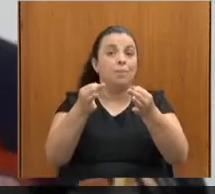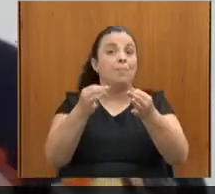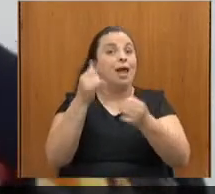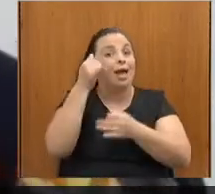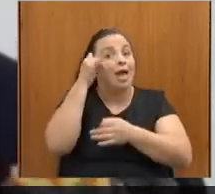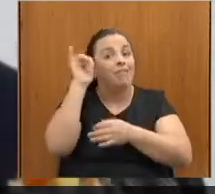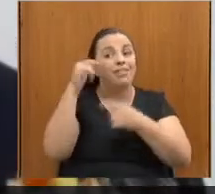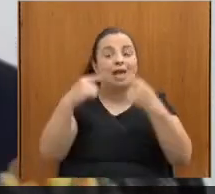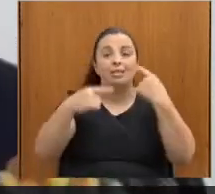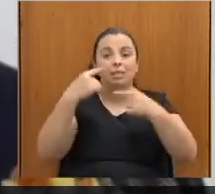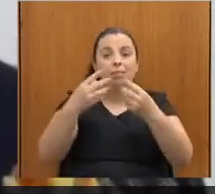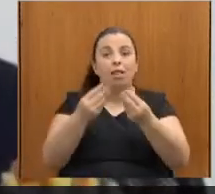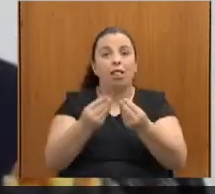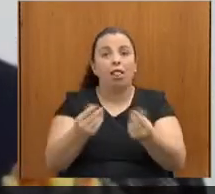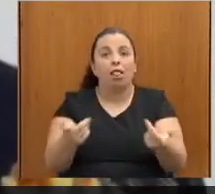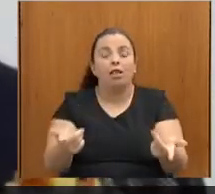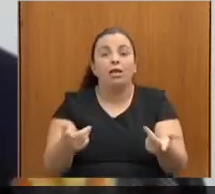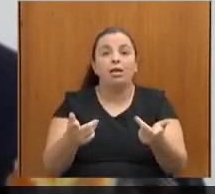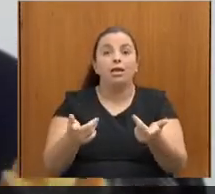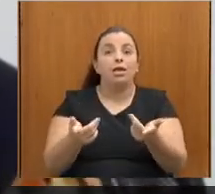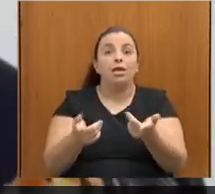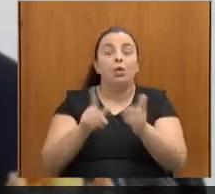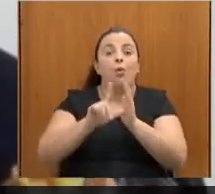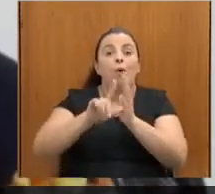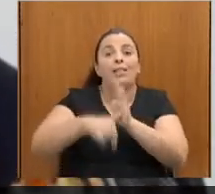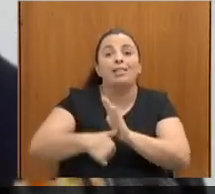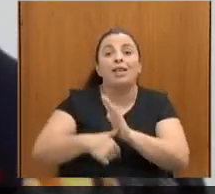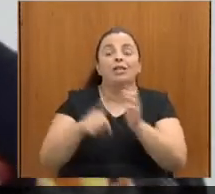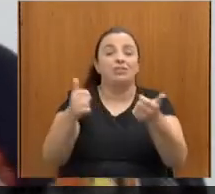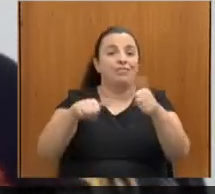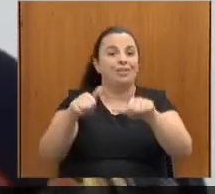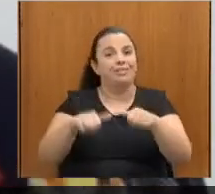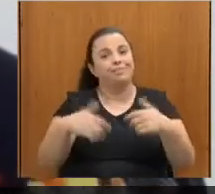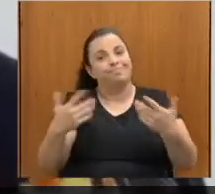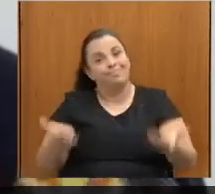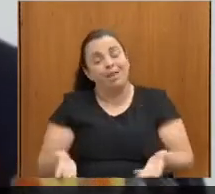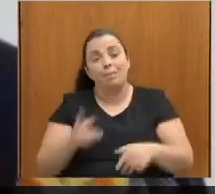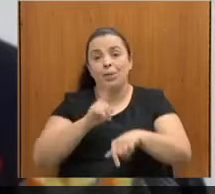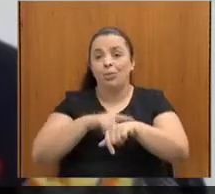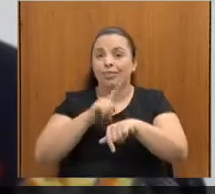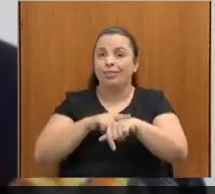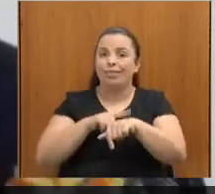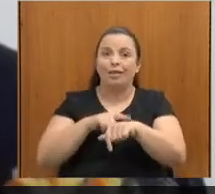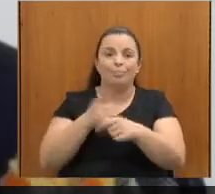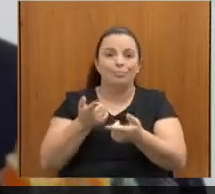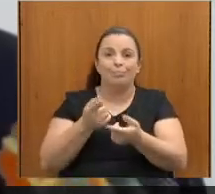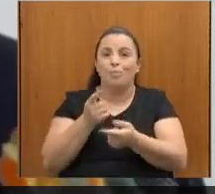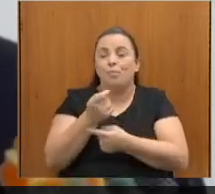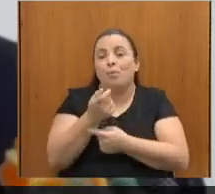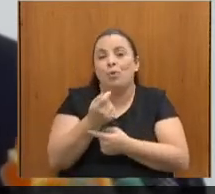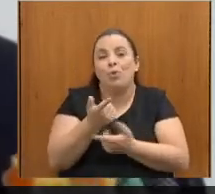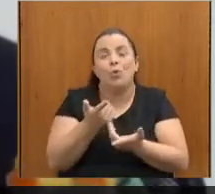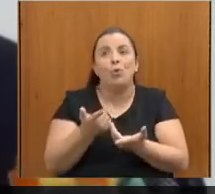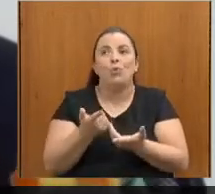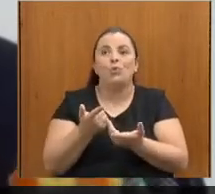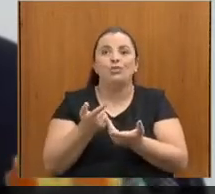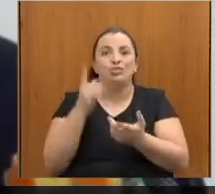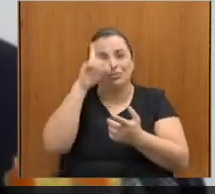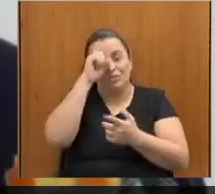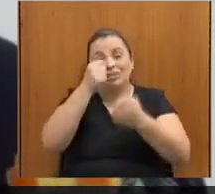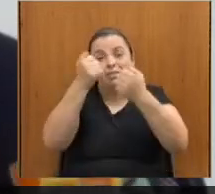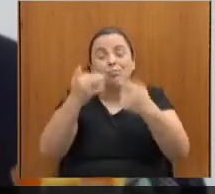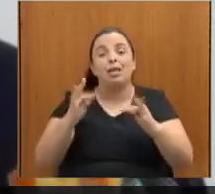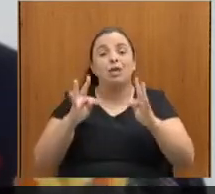retrocesso nessa forma de avaliação. O tempo é curtinho, vai dar para eu apresentar para vocês todo o instrumento, mas já agradeço muito o espaço aqui